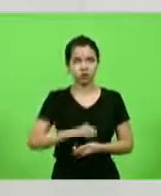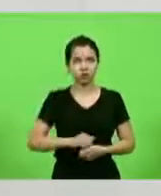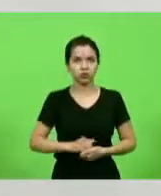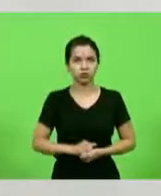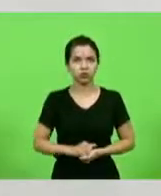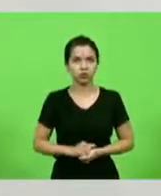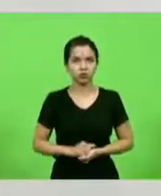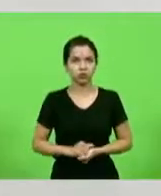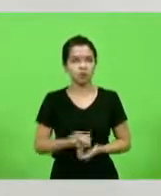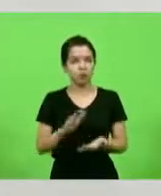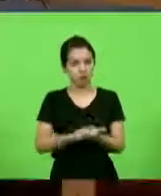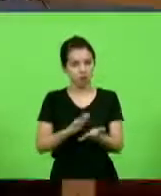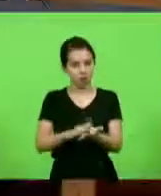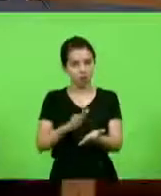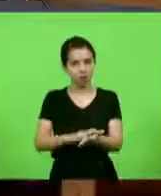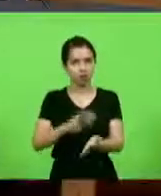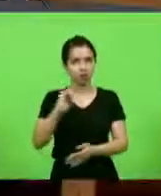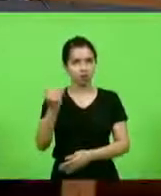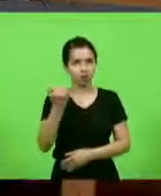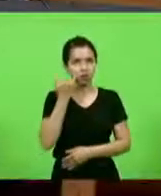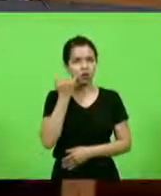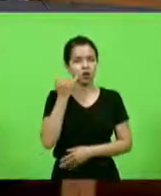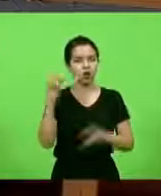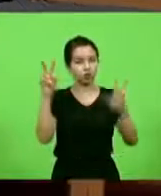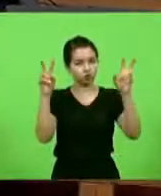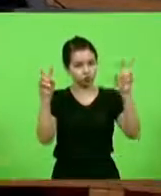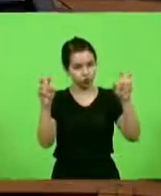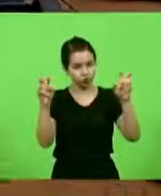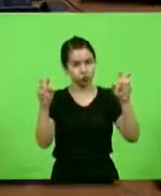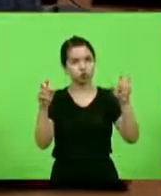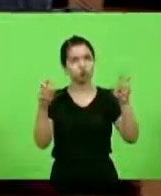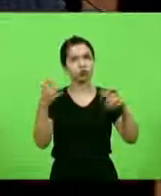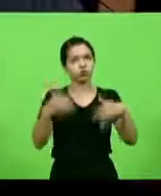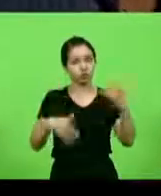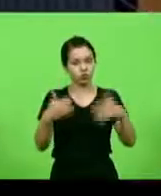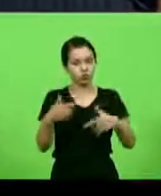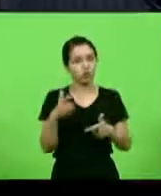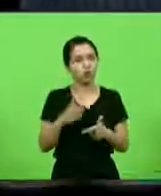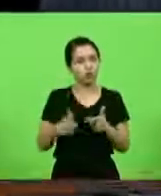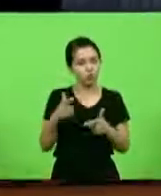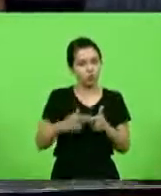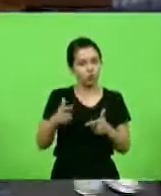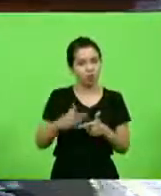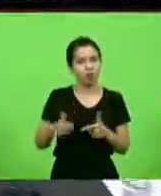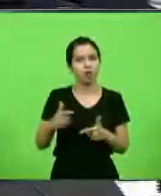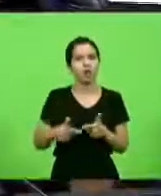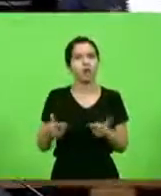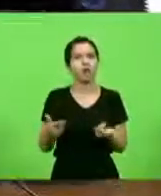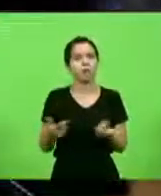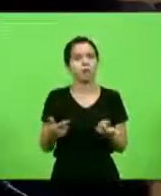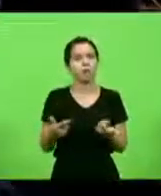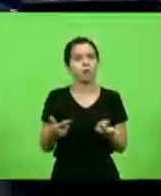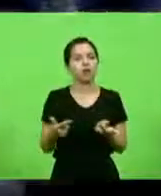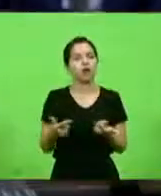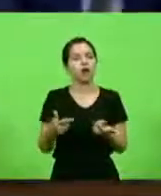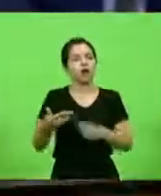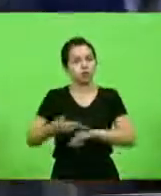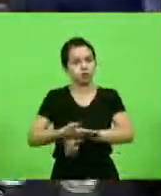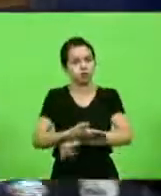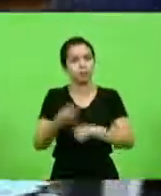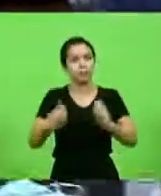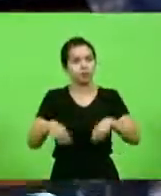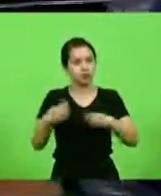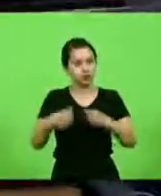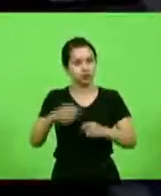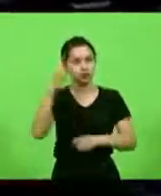Parabéns, Gessé Lopes, por trazer esse assunto. esse problema dos portos, eles precisam ser resolvidos. A Casa tem a